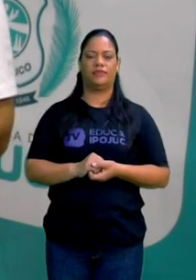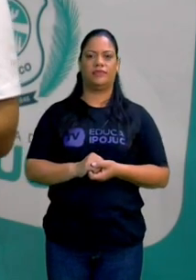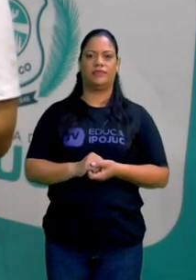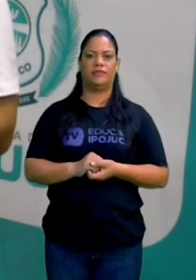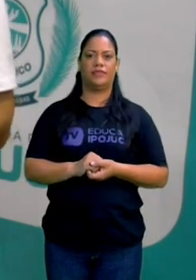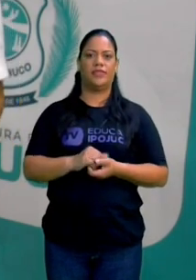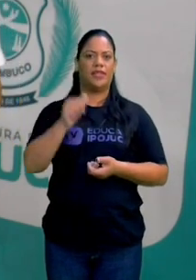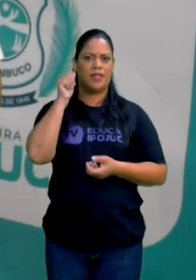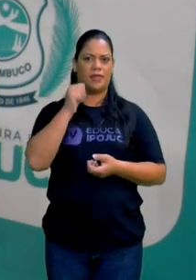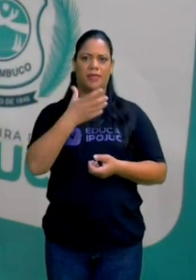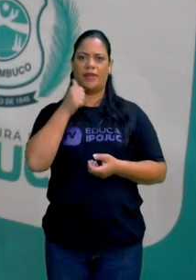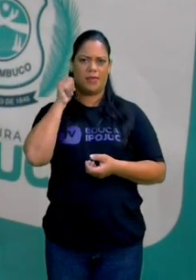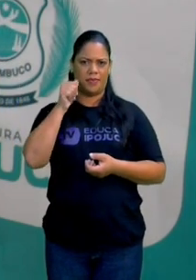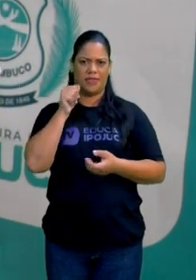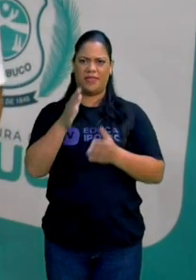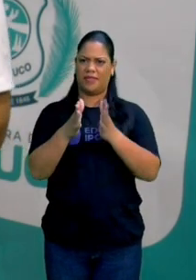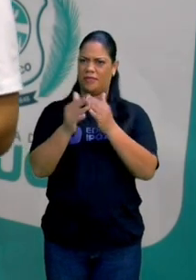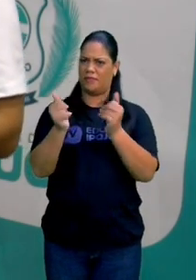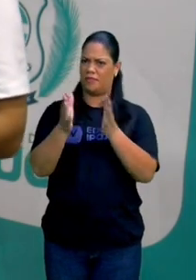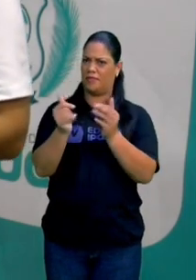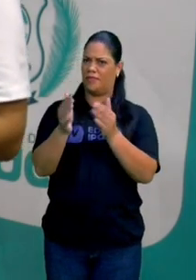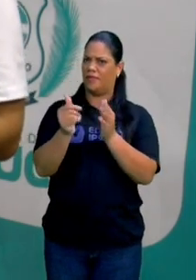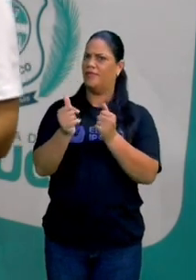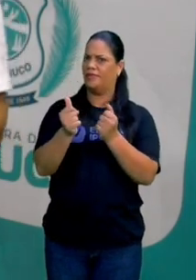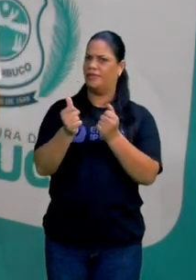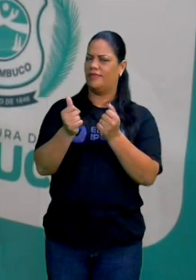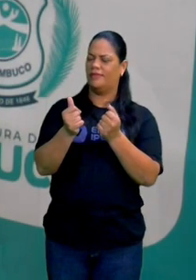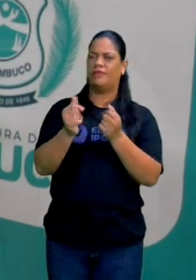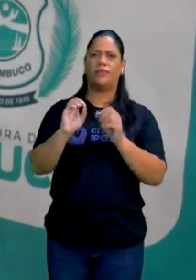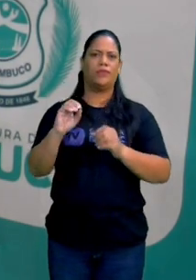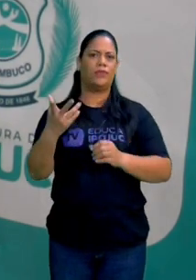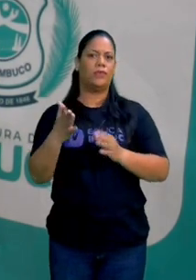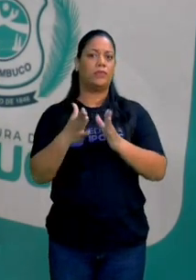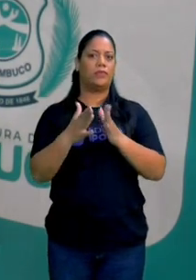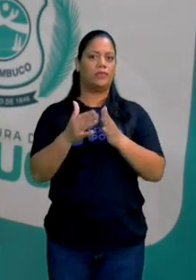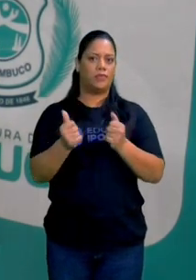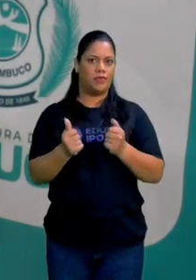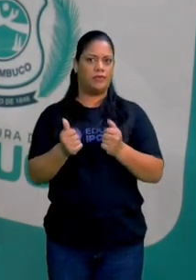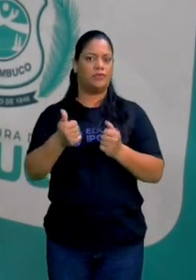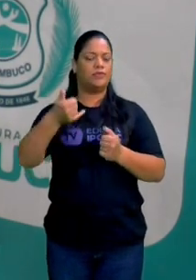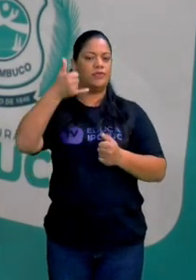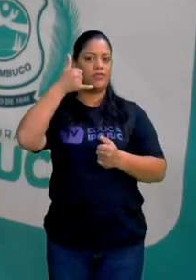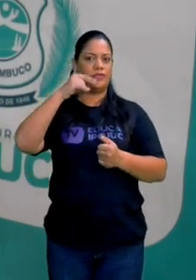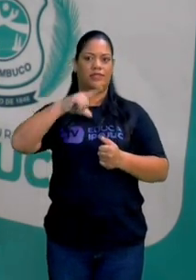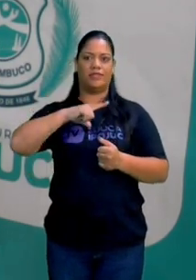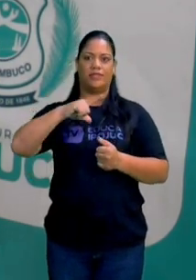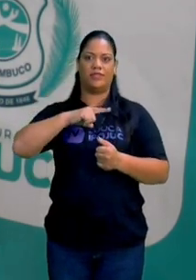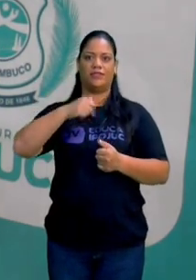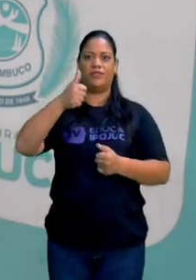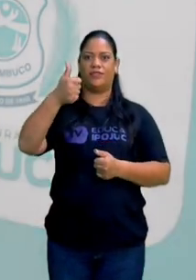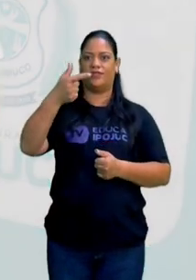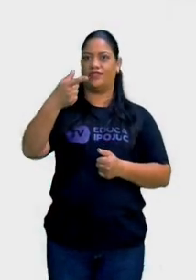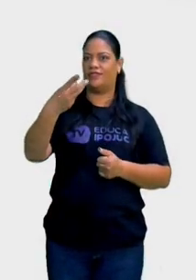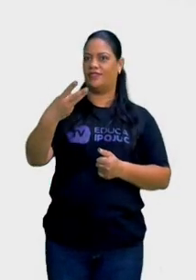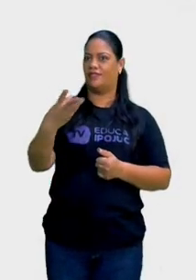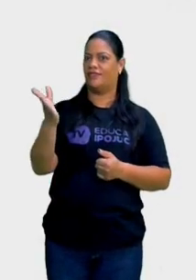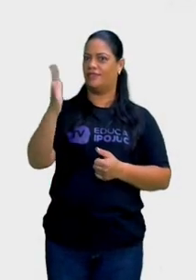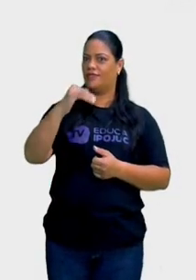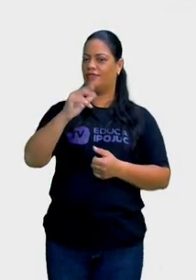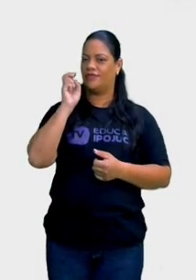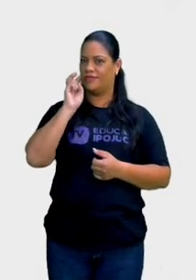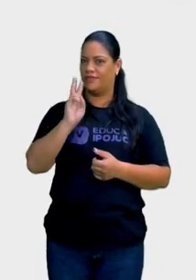Sônia estava querendo... Ela pede muito? Ou Sônia pediu um celular e ganhou? 1, 2, 3, vamos lá?